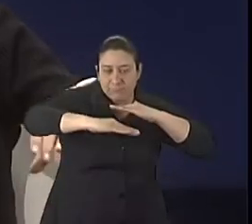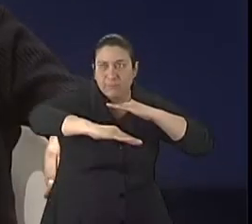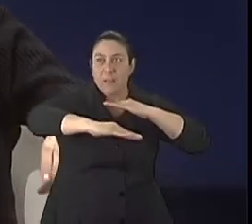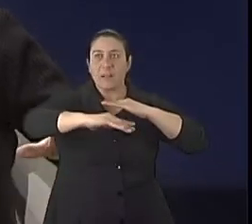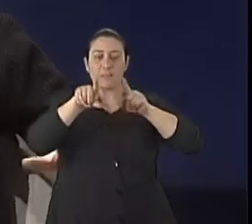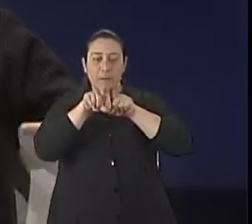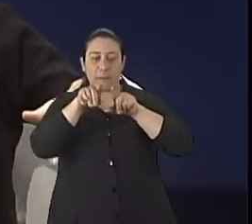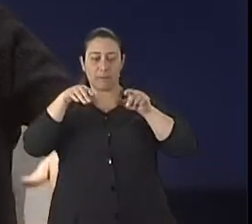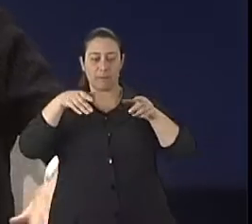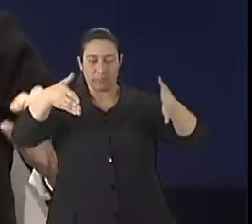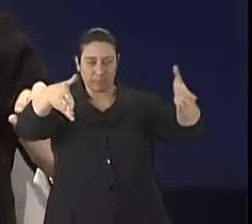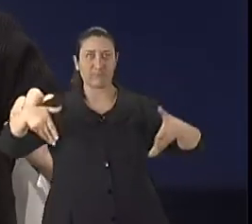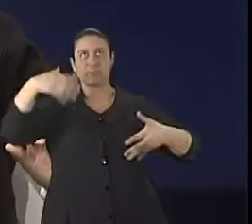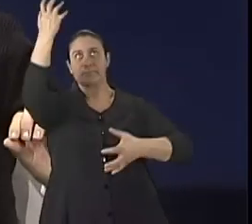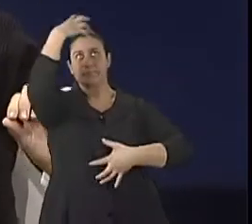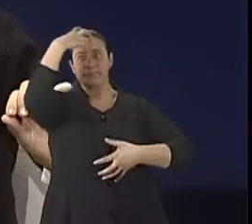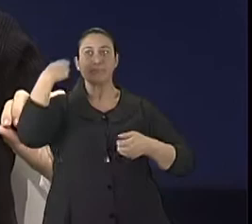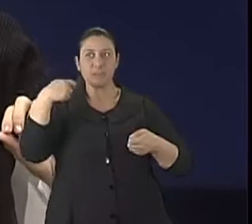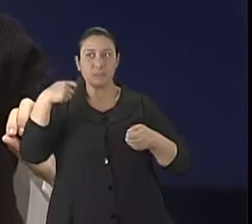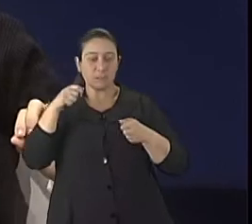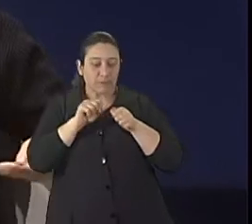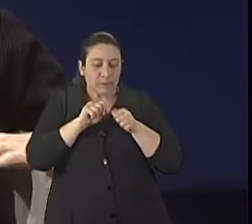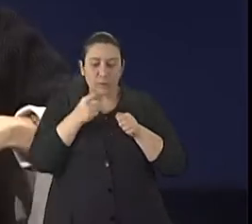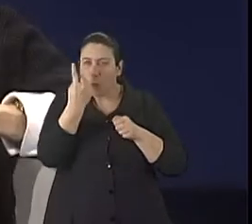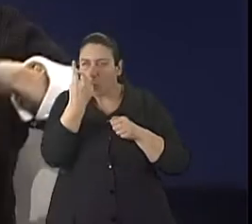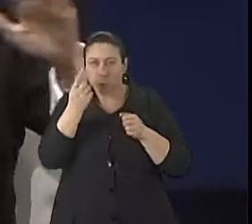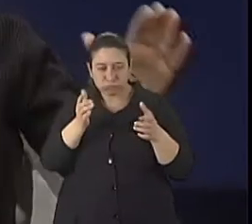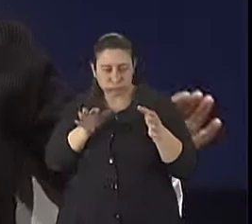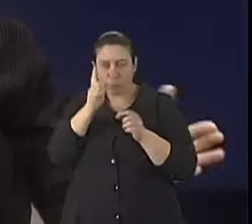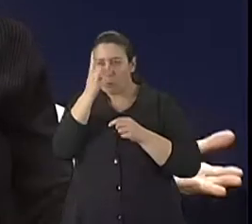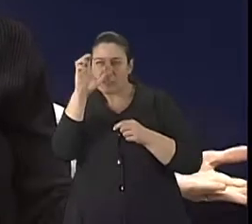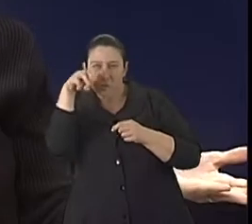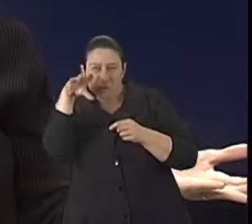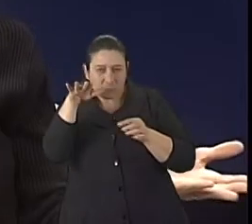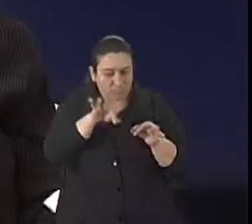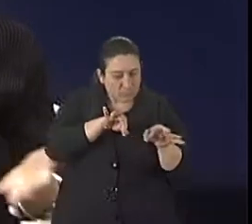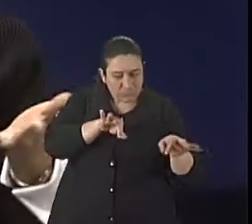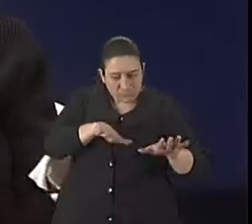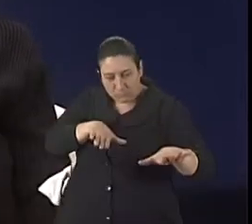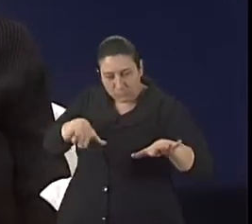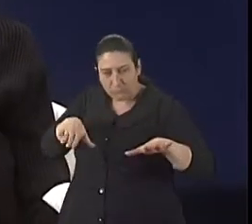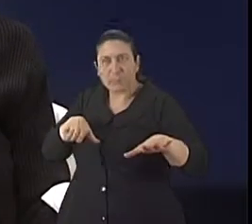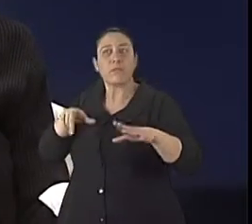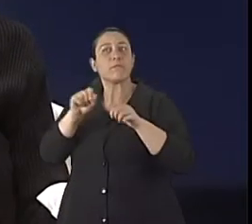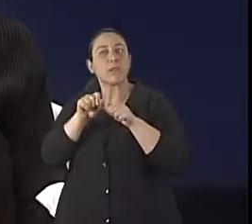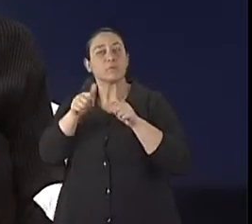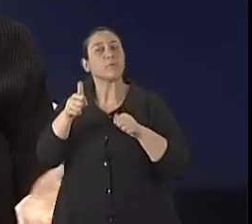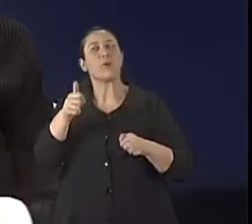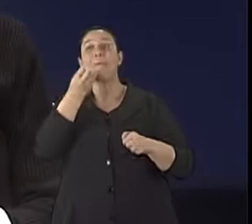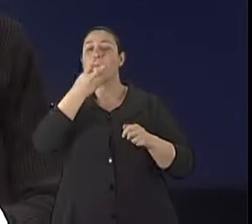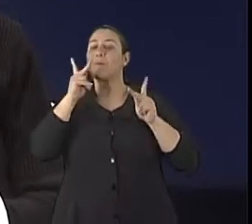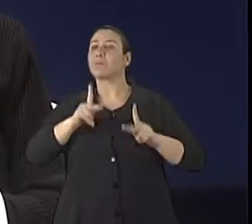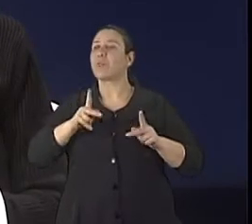haja uma mureta, que não haja um desnível mais de um centímetro e meio. Estou fazendo exatamente assim. Pena até não estar pronto, porque daria uma ótima foto agora,